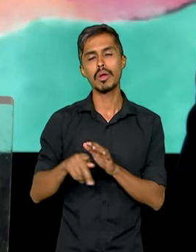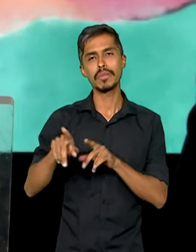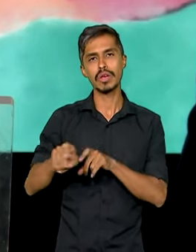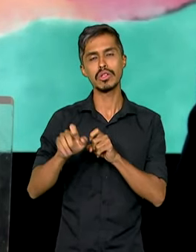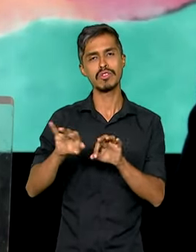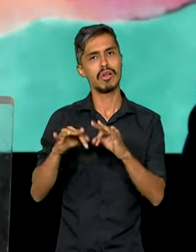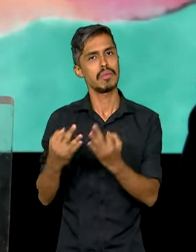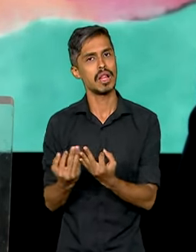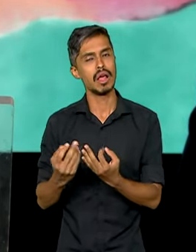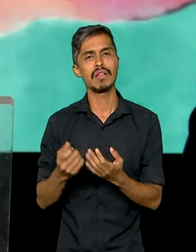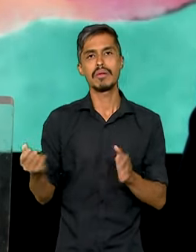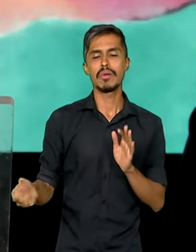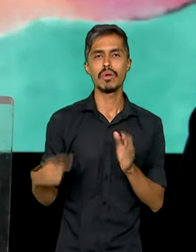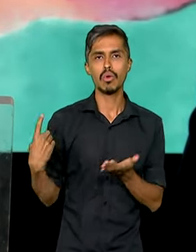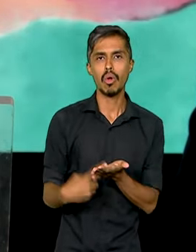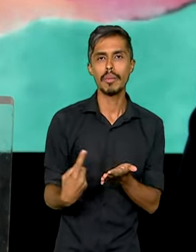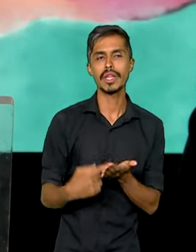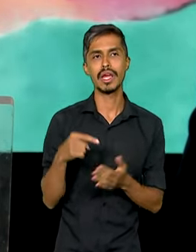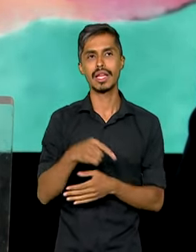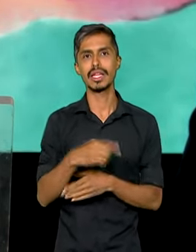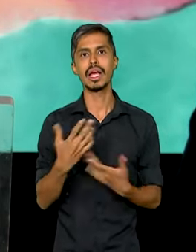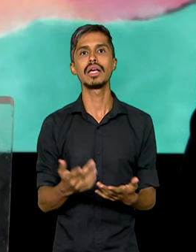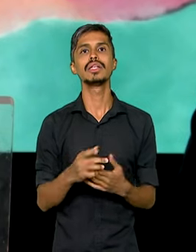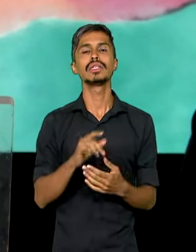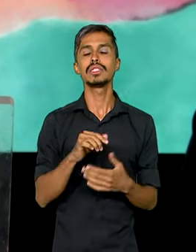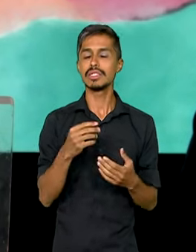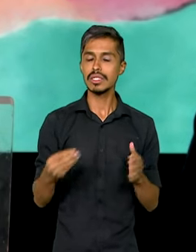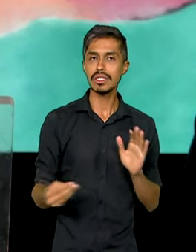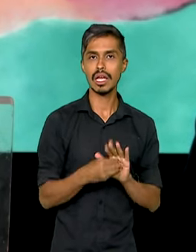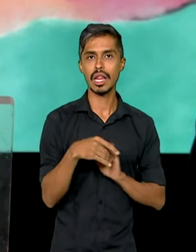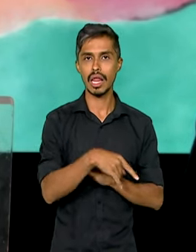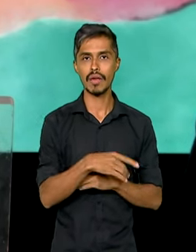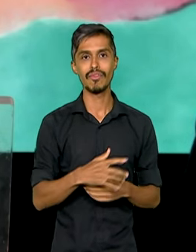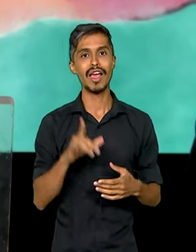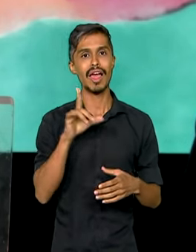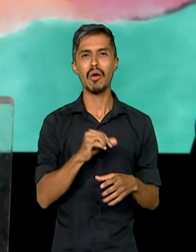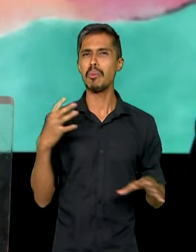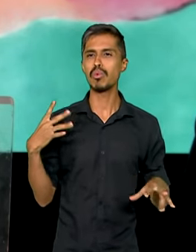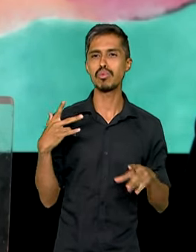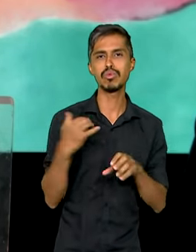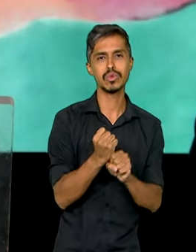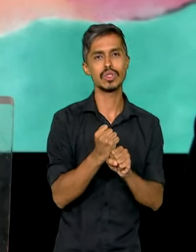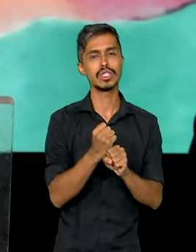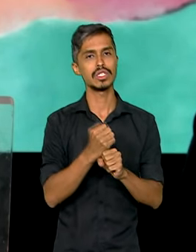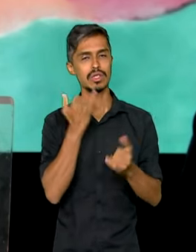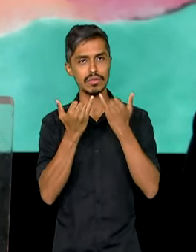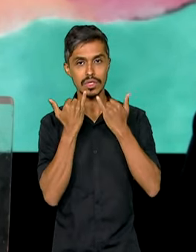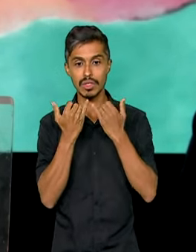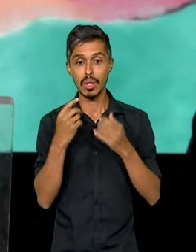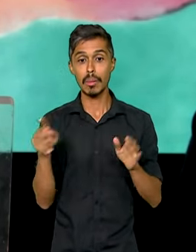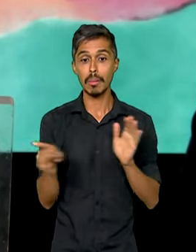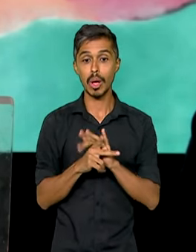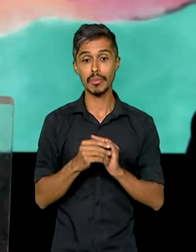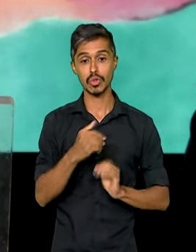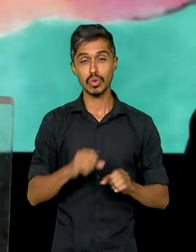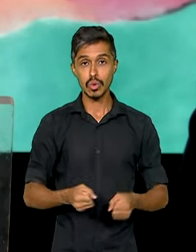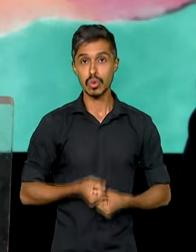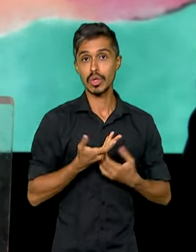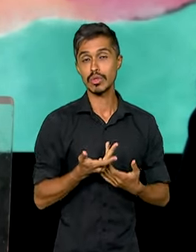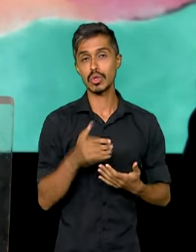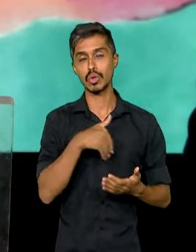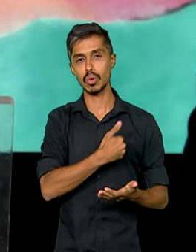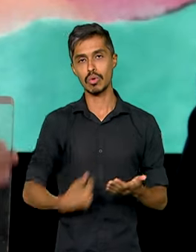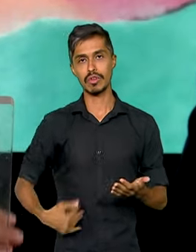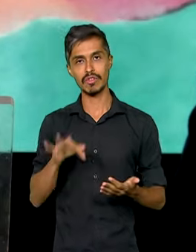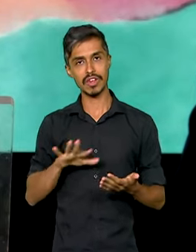familiar foi firmado em Garanhuns, isso estará lá. É um conjunto de informações das entregas que o governo federal